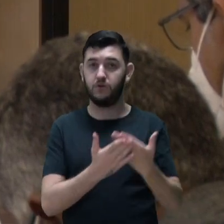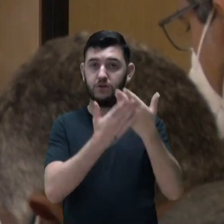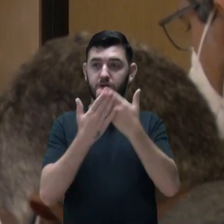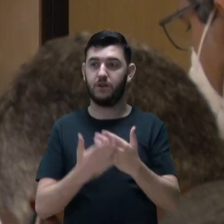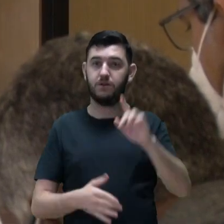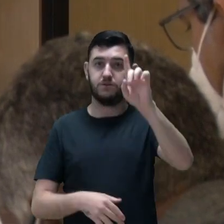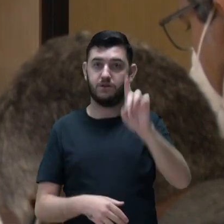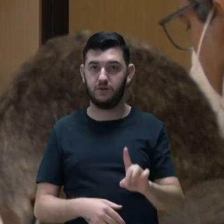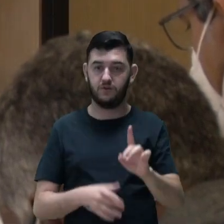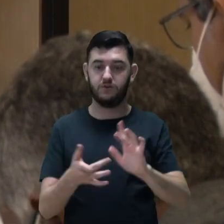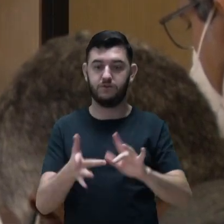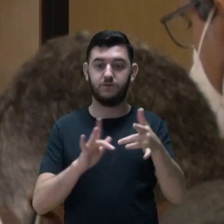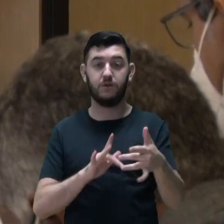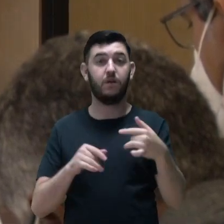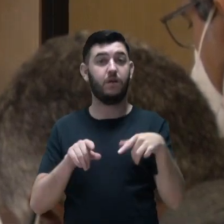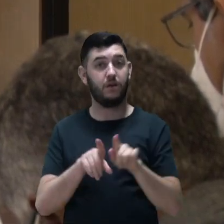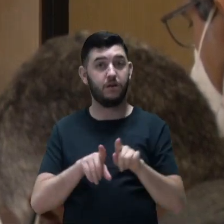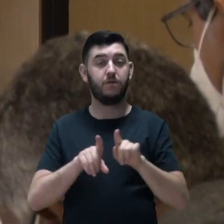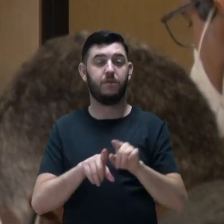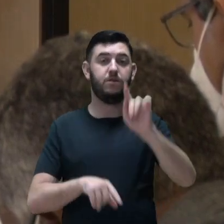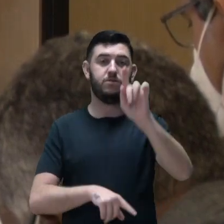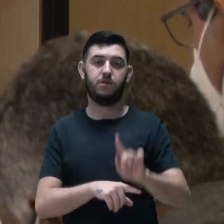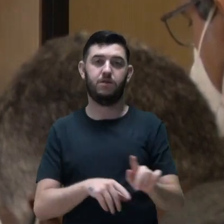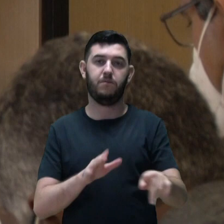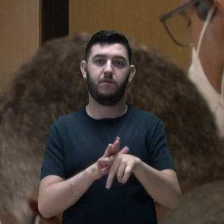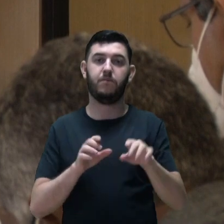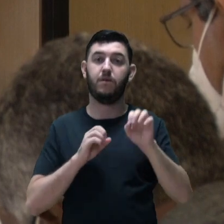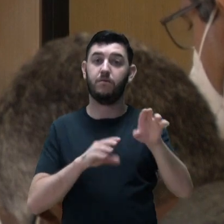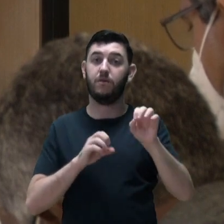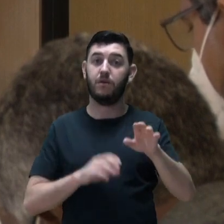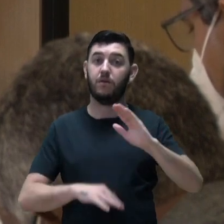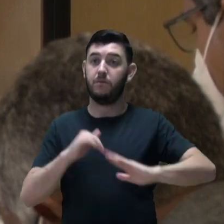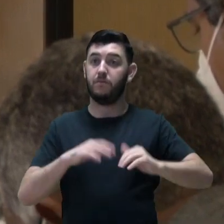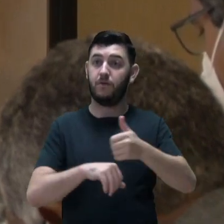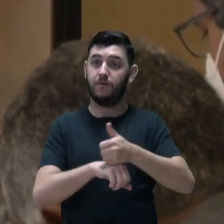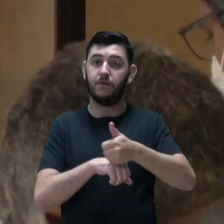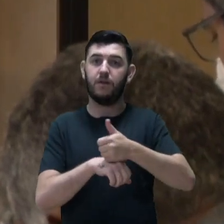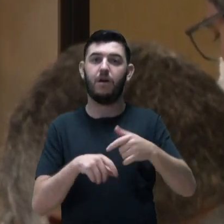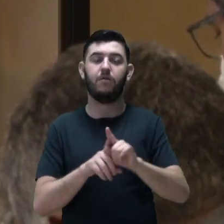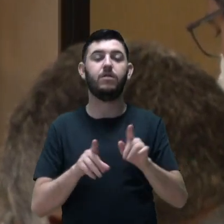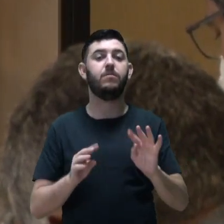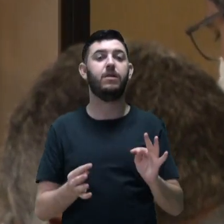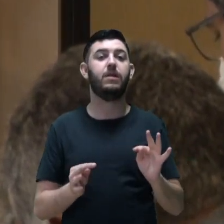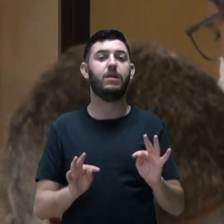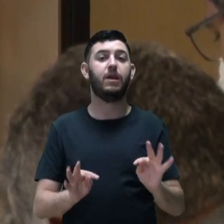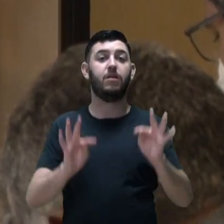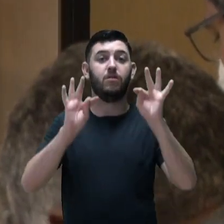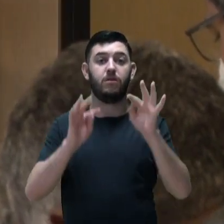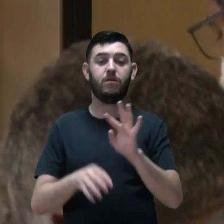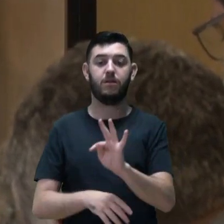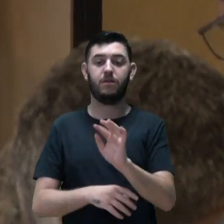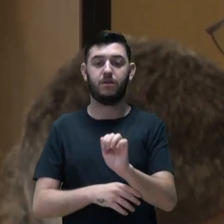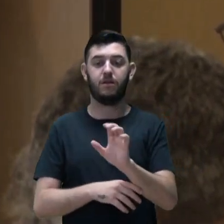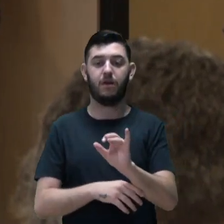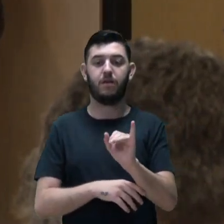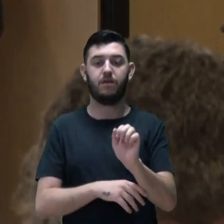diretoria de articulação e fortalecimento da educação profissional e tecnológica Tassiana Cunha Carvalho.